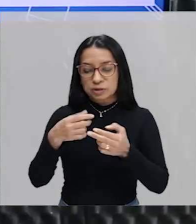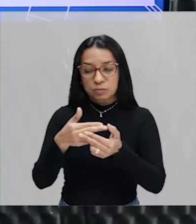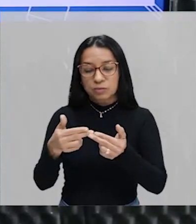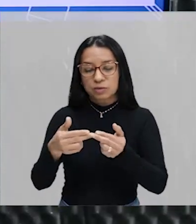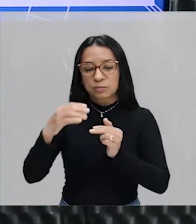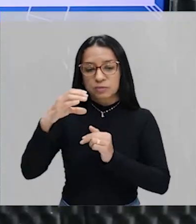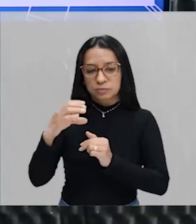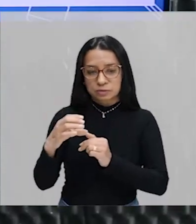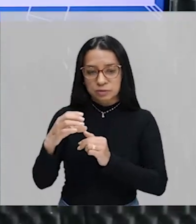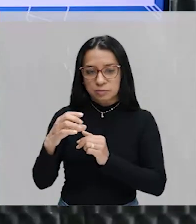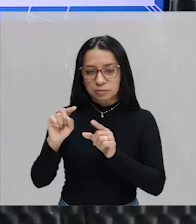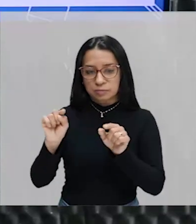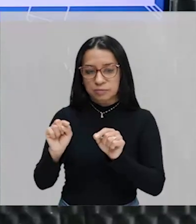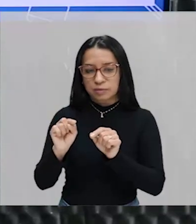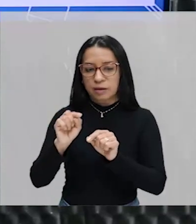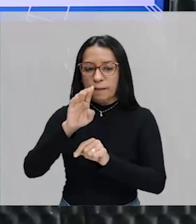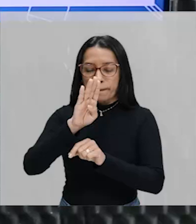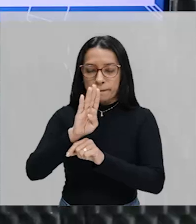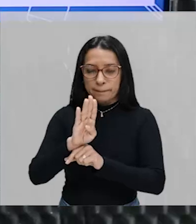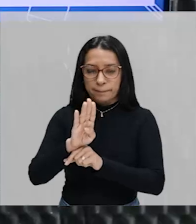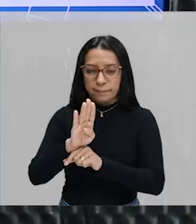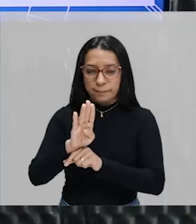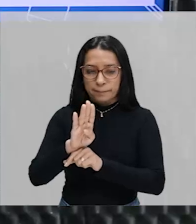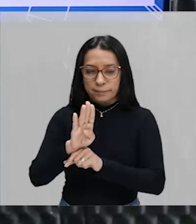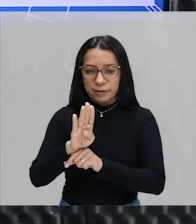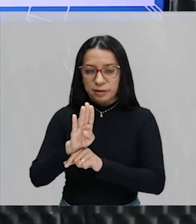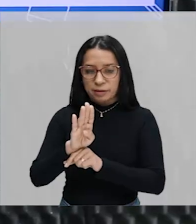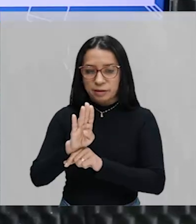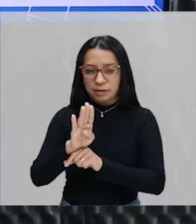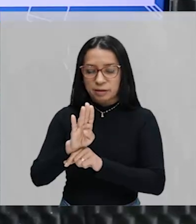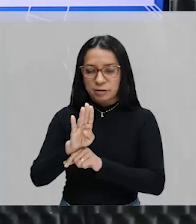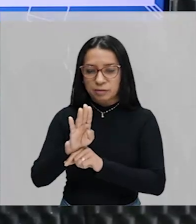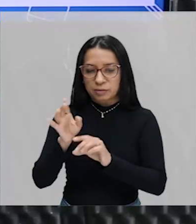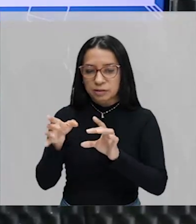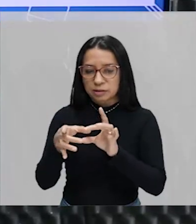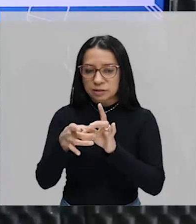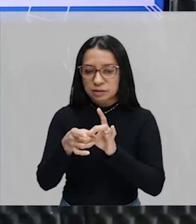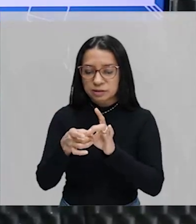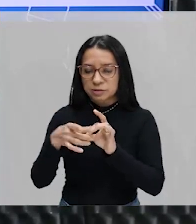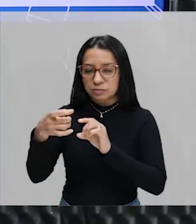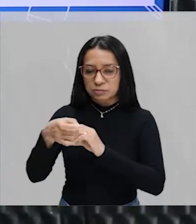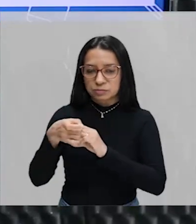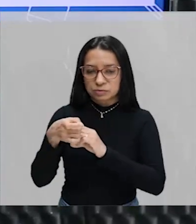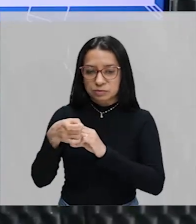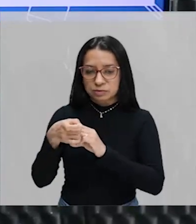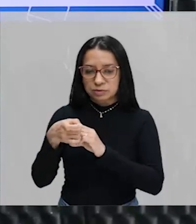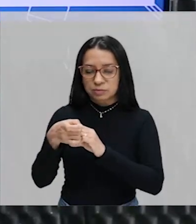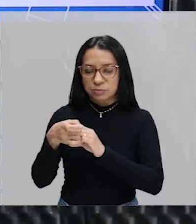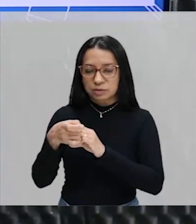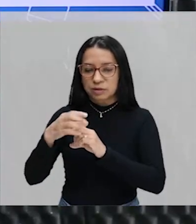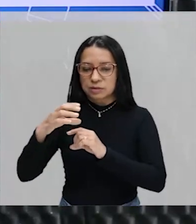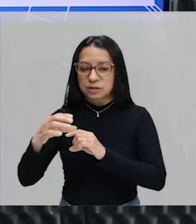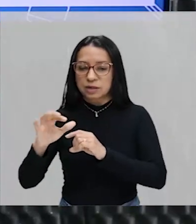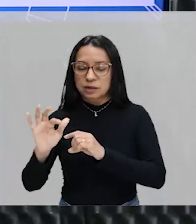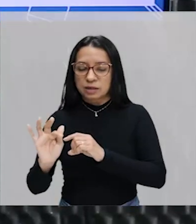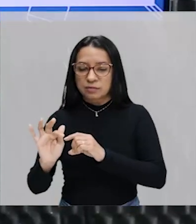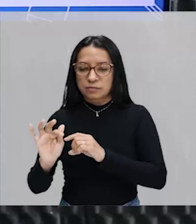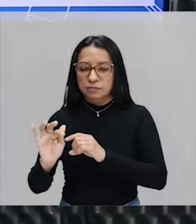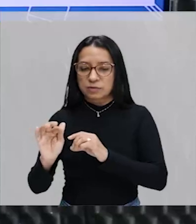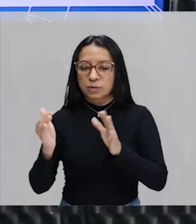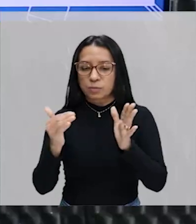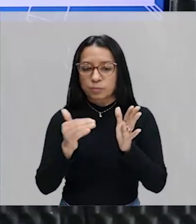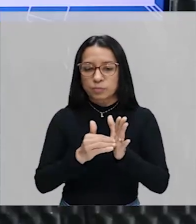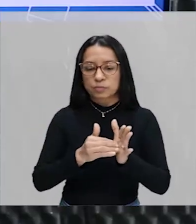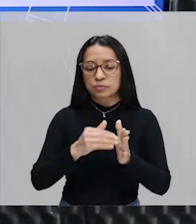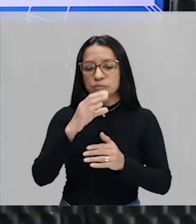interseção entre o conjunto B e o conjunto X são os elementos C e F. E, por fim,